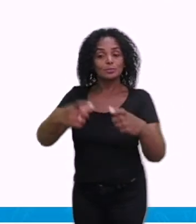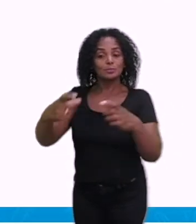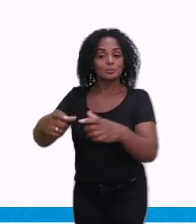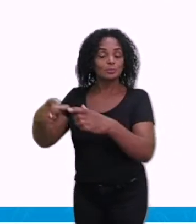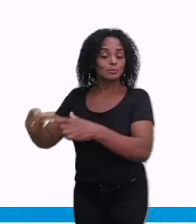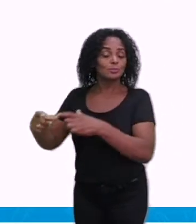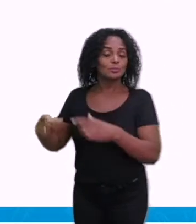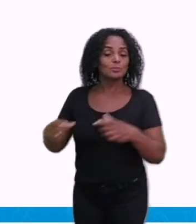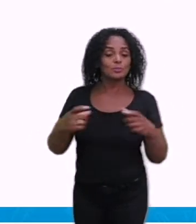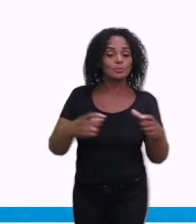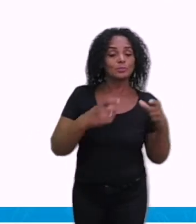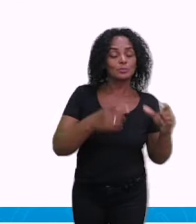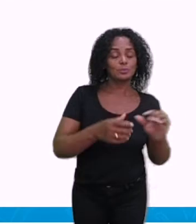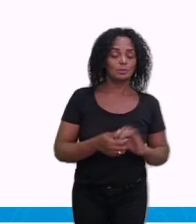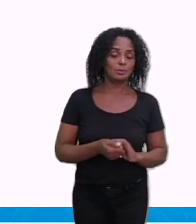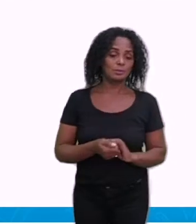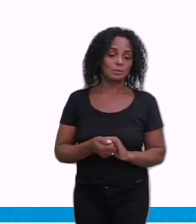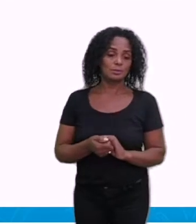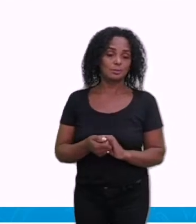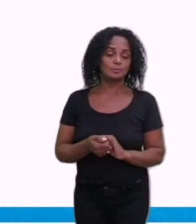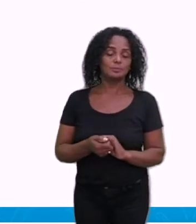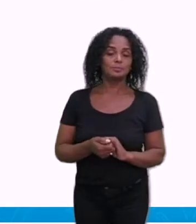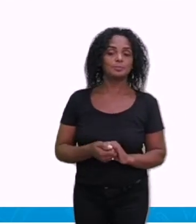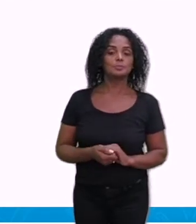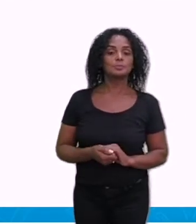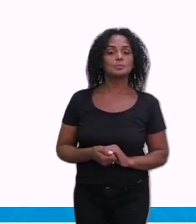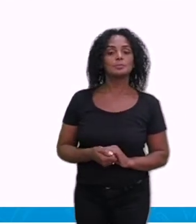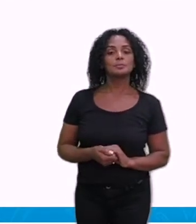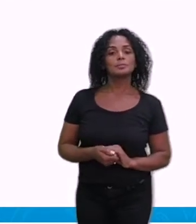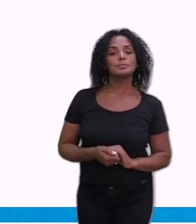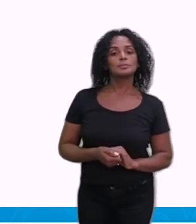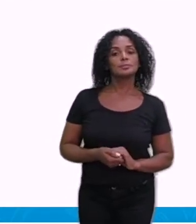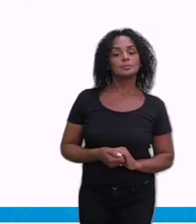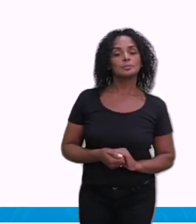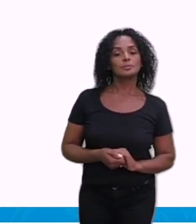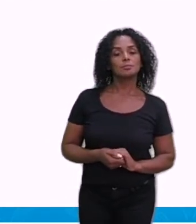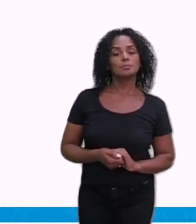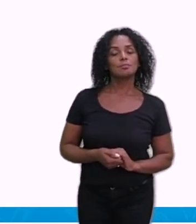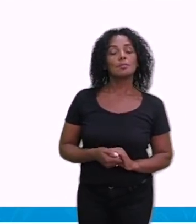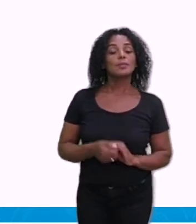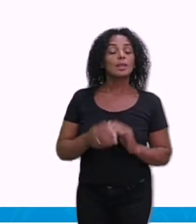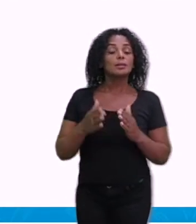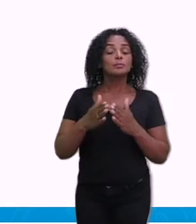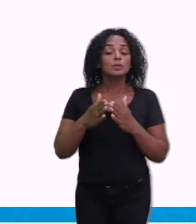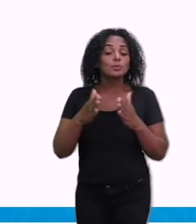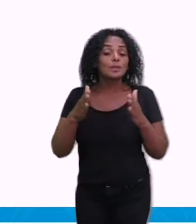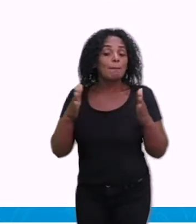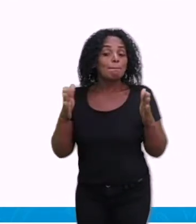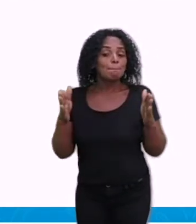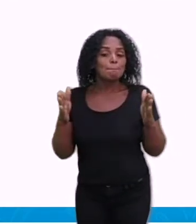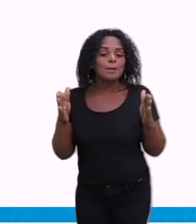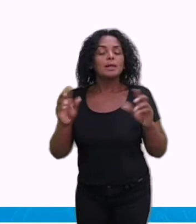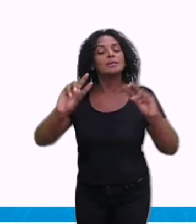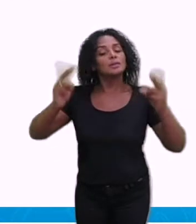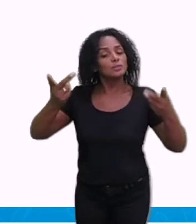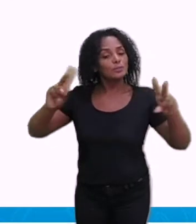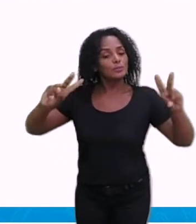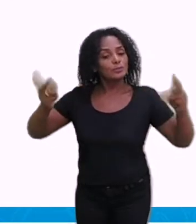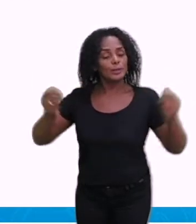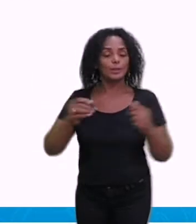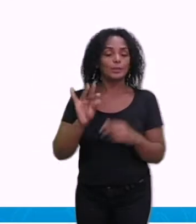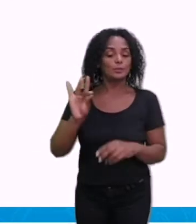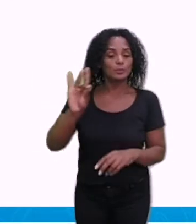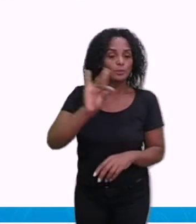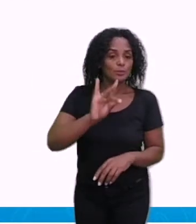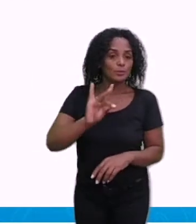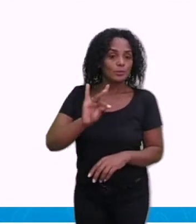possível criadouro, tá bom? O tamanho deles também é diferente, o Aedes aegypti